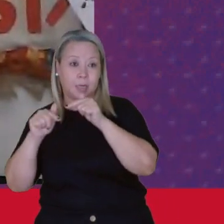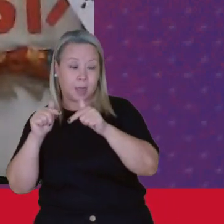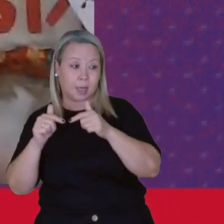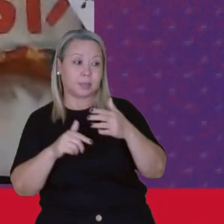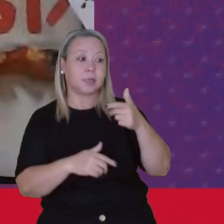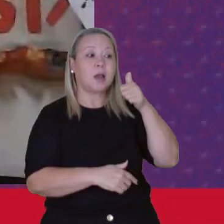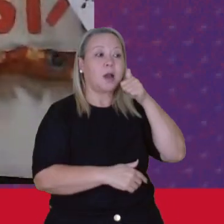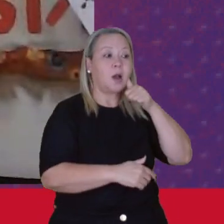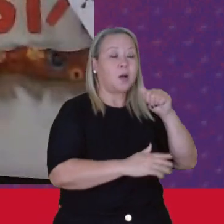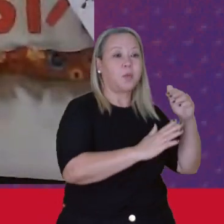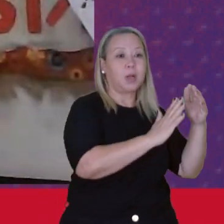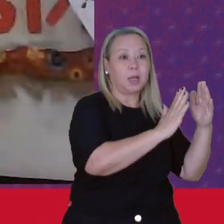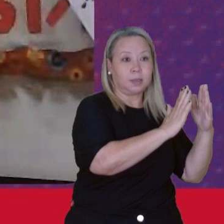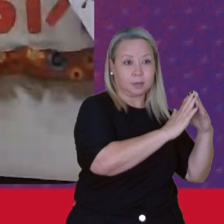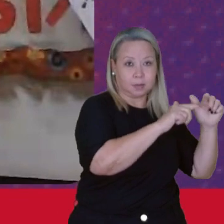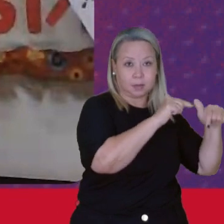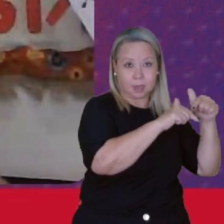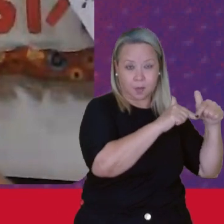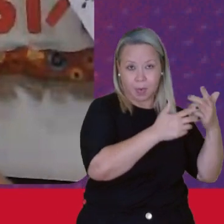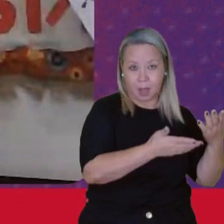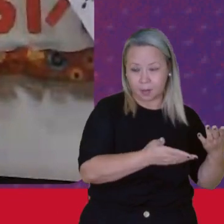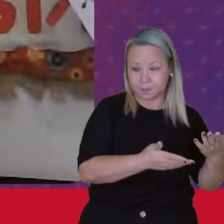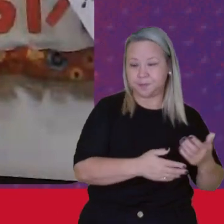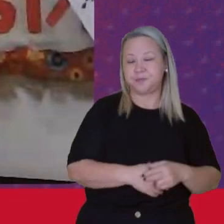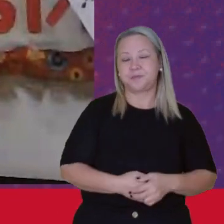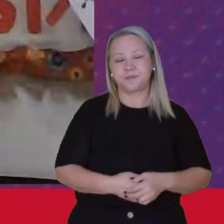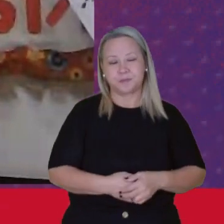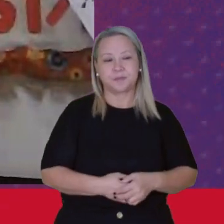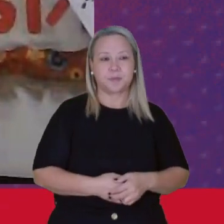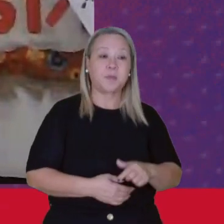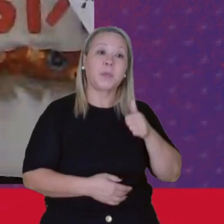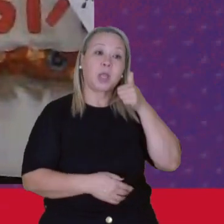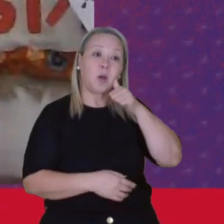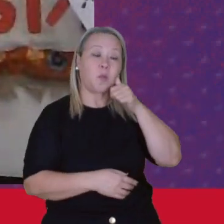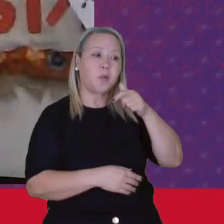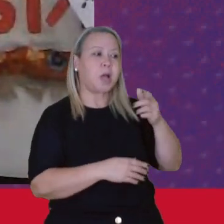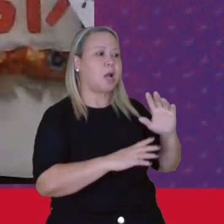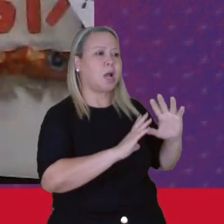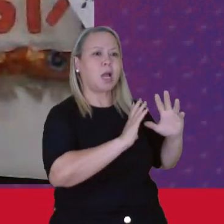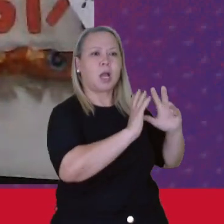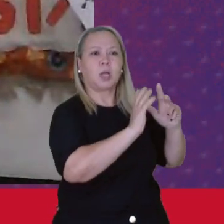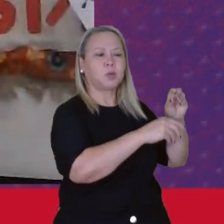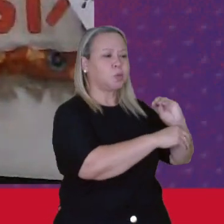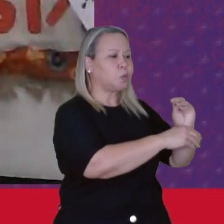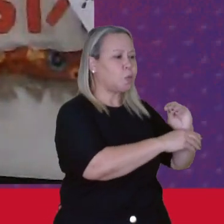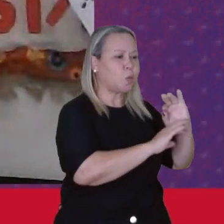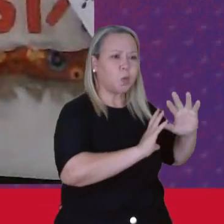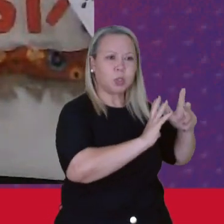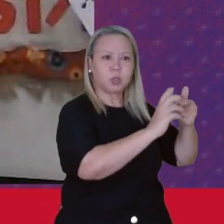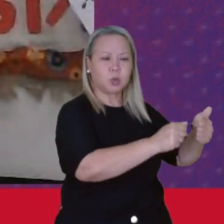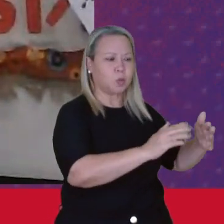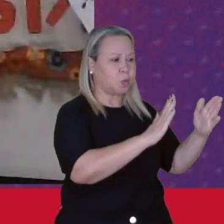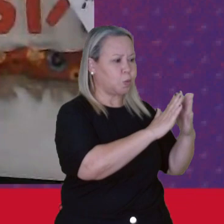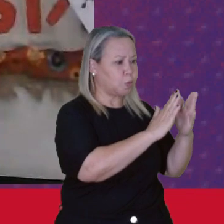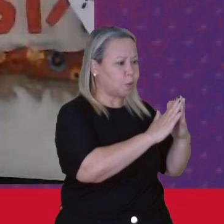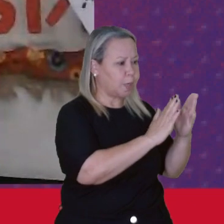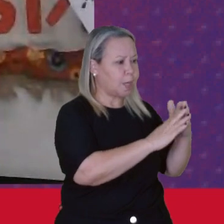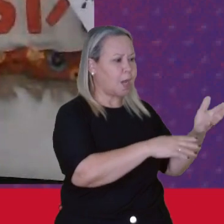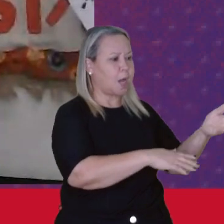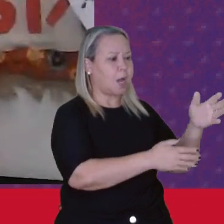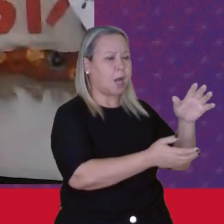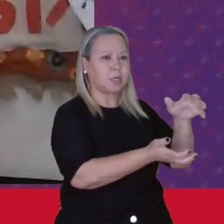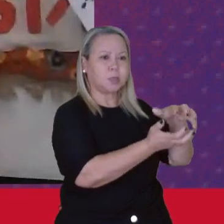A mulher office Ela cuida da criança Ela cuida do idoso Ela faz comida Ela limpa a casa Ela lava a roupa E ao mesmo tempo Ela faz